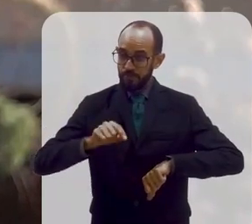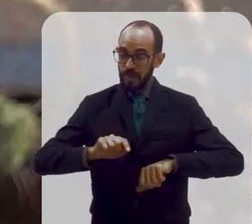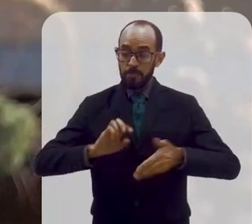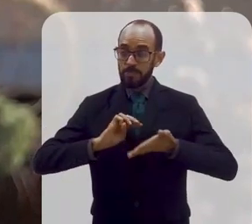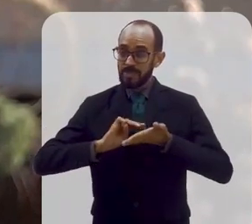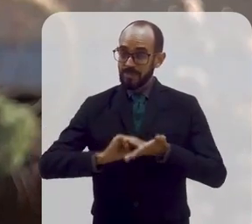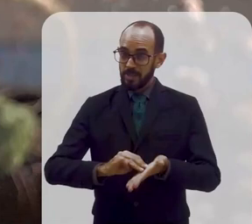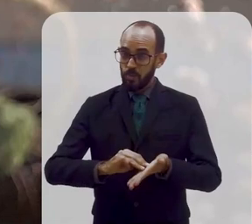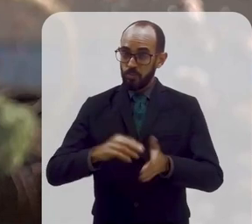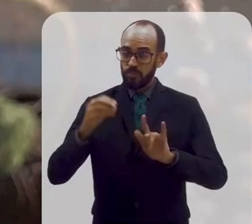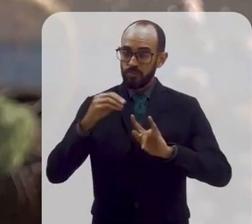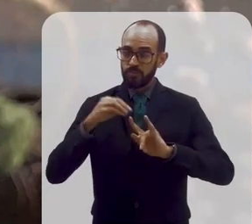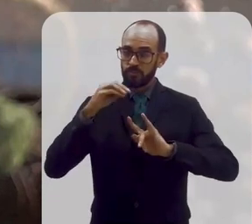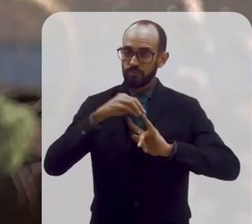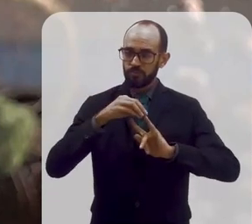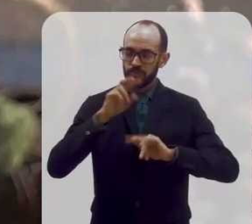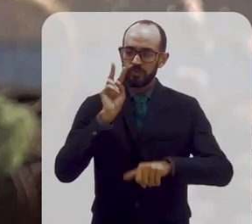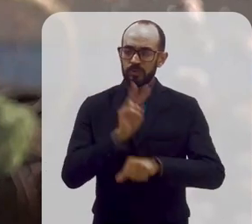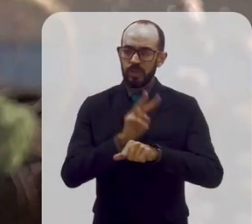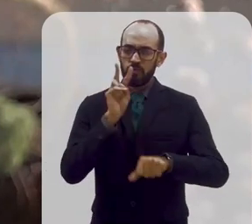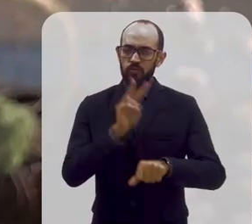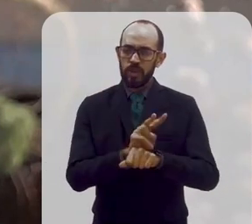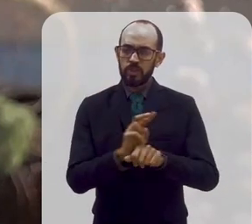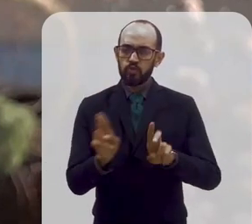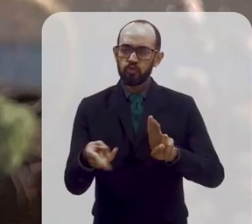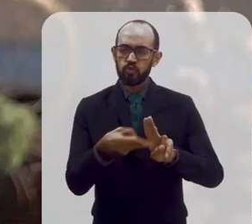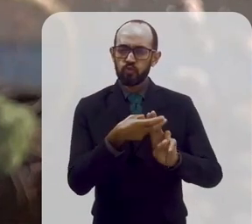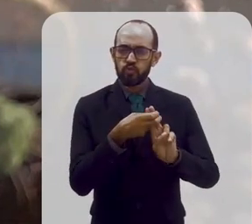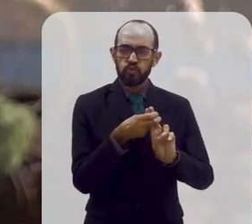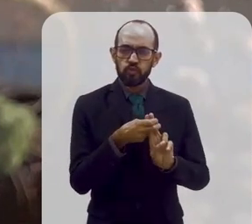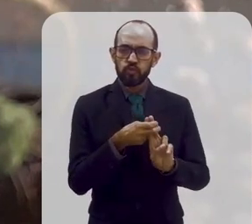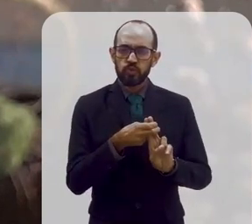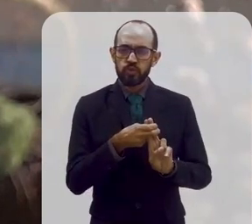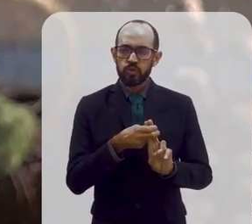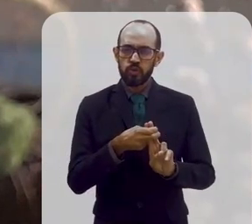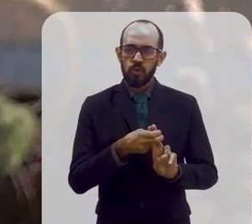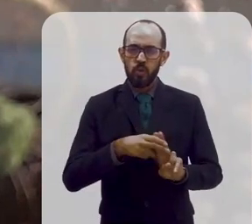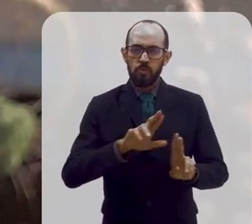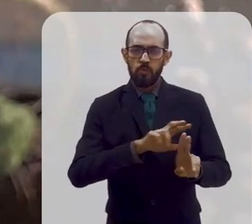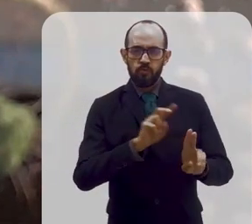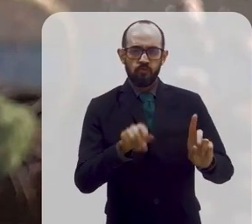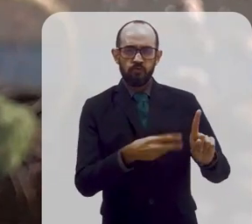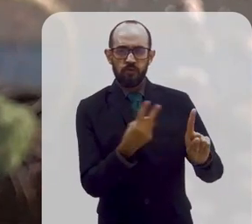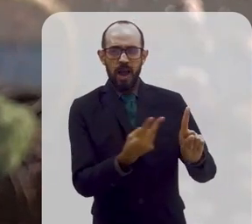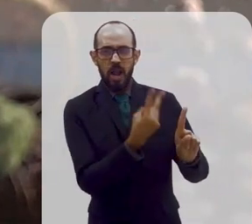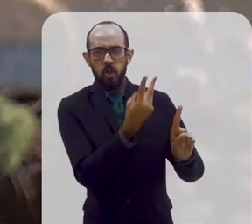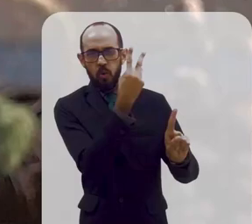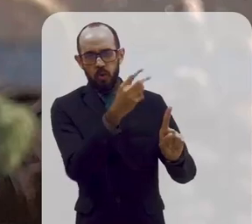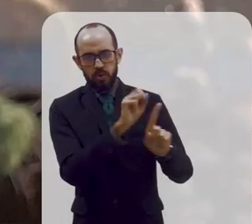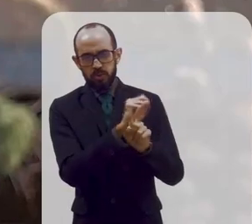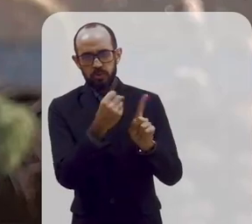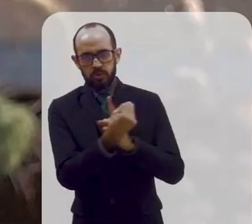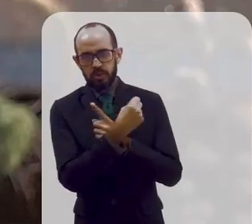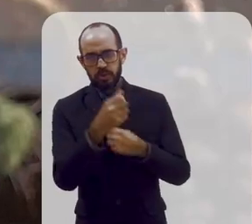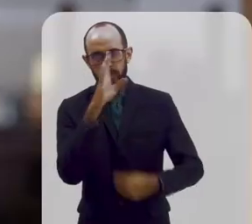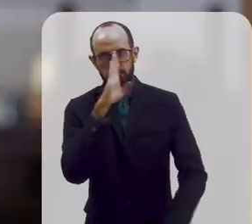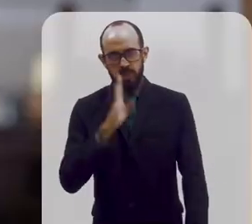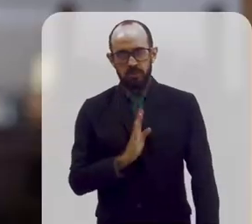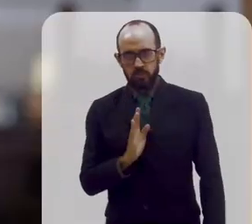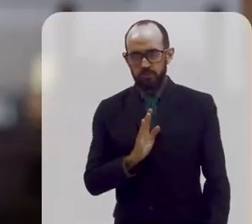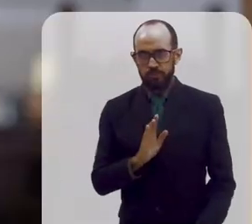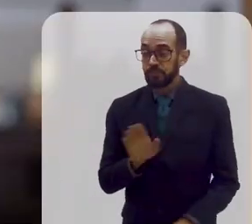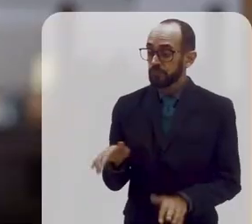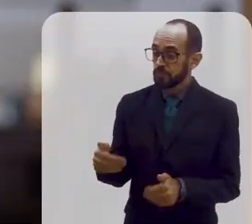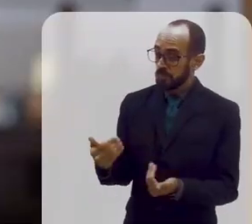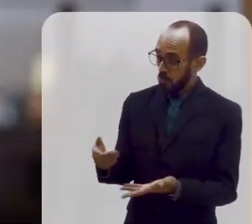Fiocruz, não é à toa que a gente defende o Sistema Único de Saúde como um patrimônio, um valor da sociedade brasileira. A